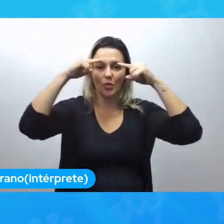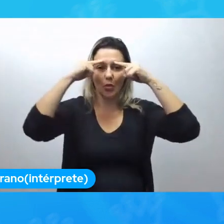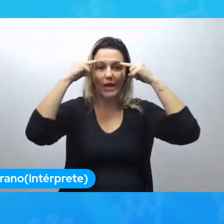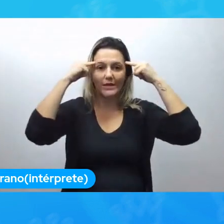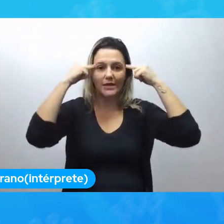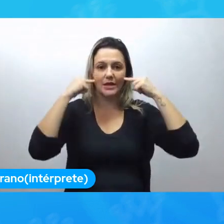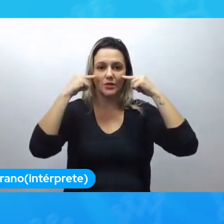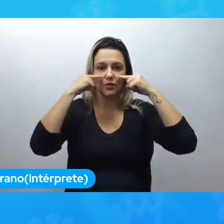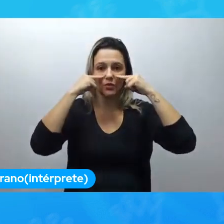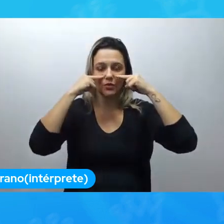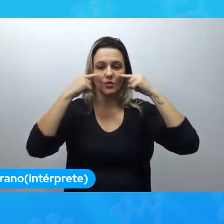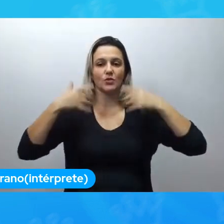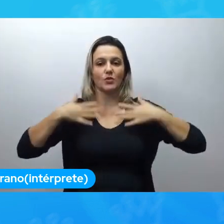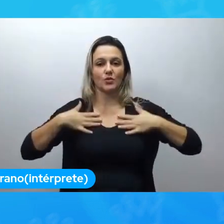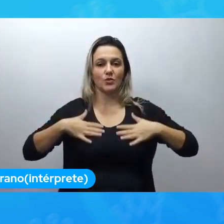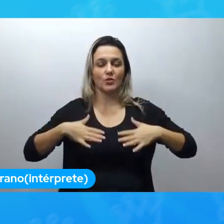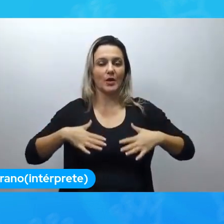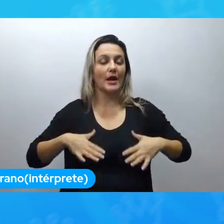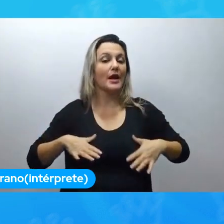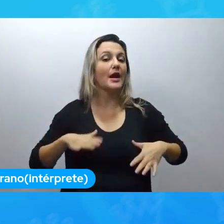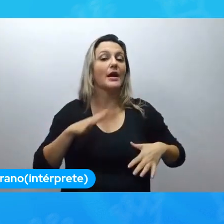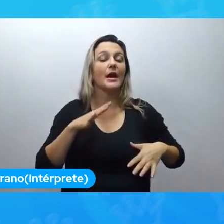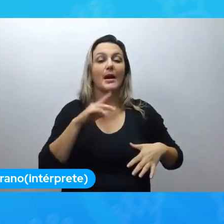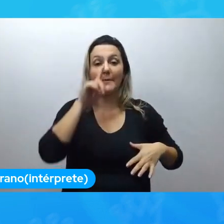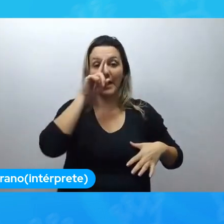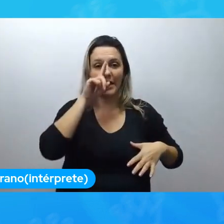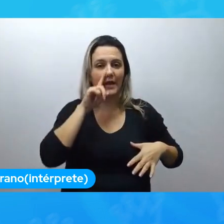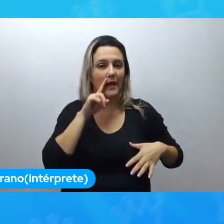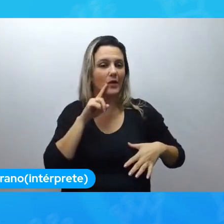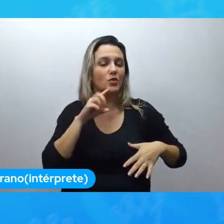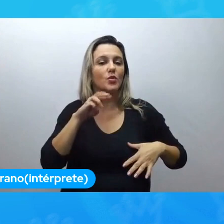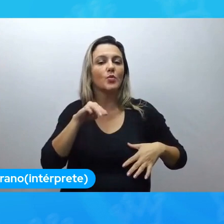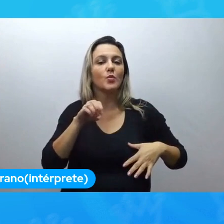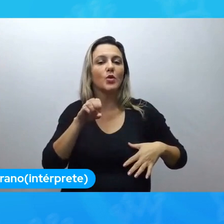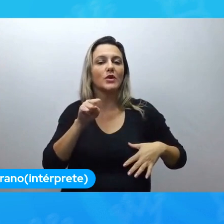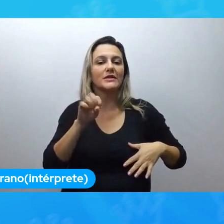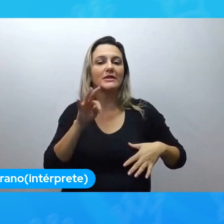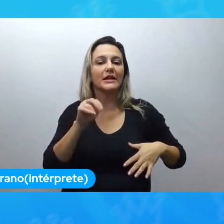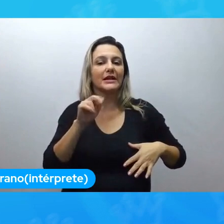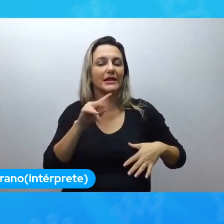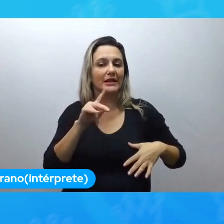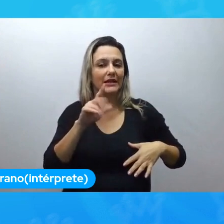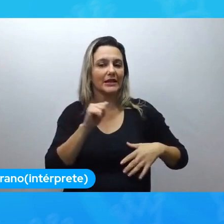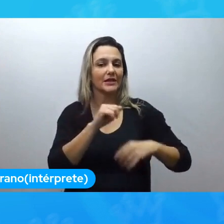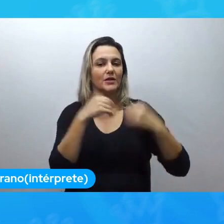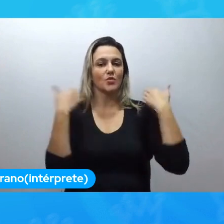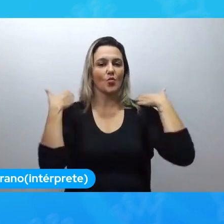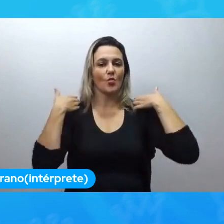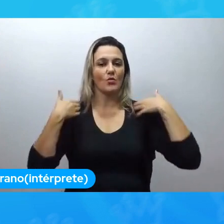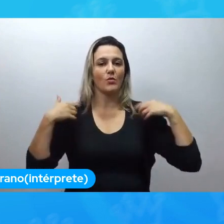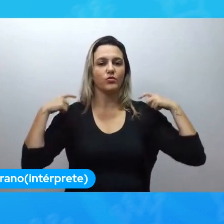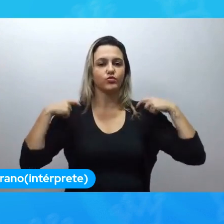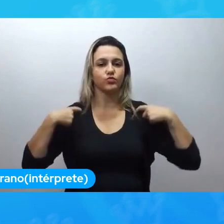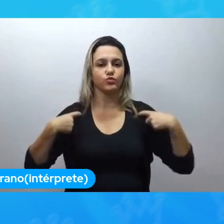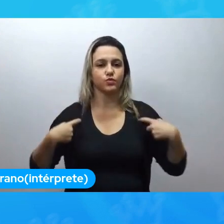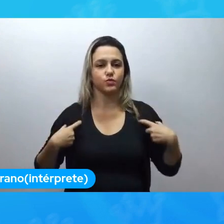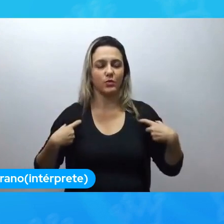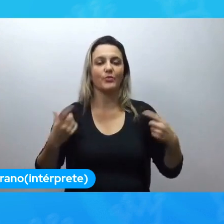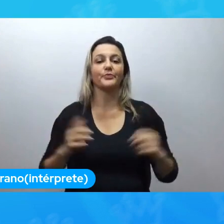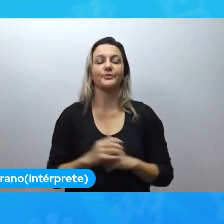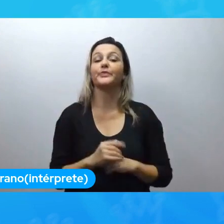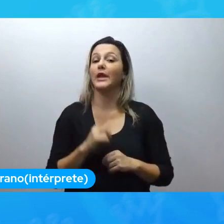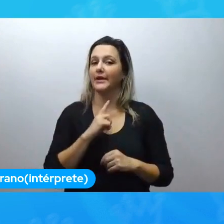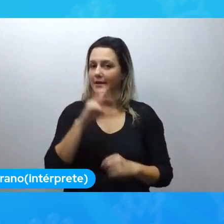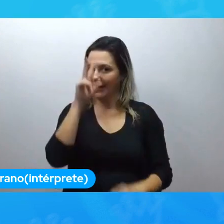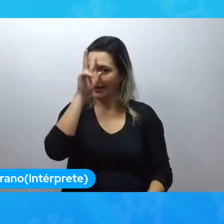estou usando uma blusa amarelo mostarda, sem manga, mas de alças grossas. Tenho alguns lembretes para fazer